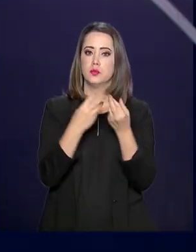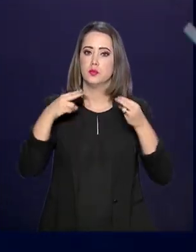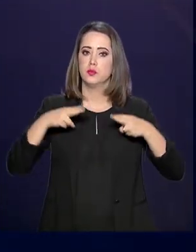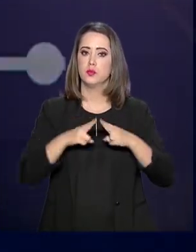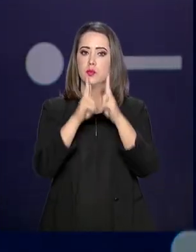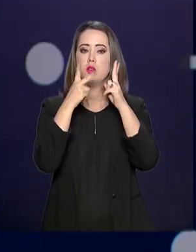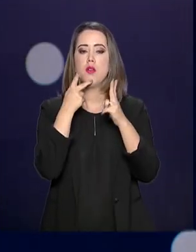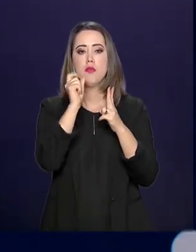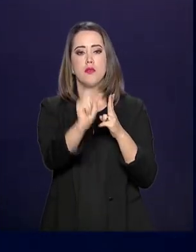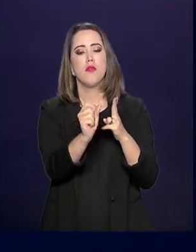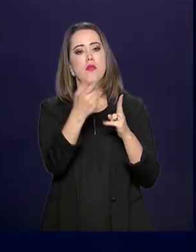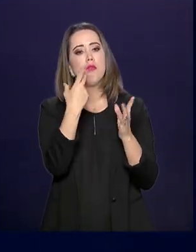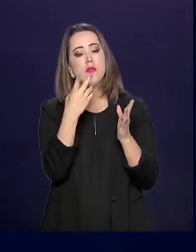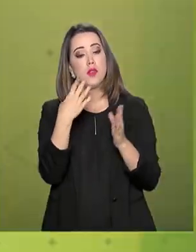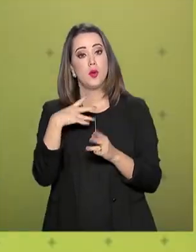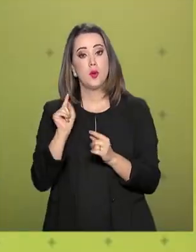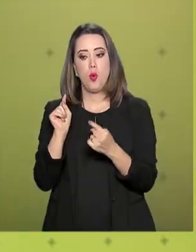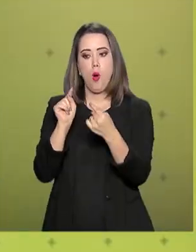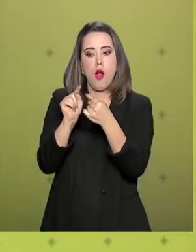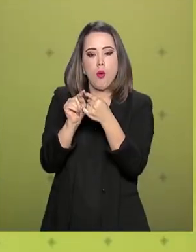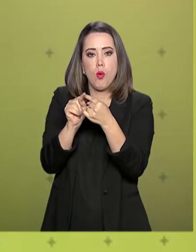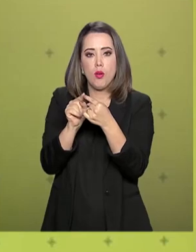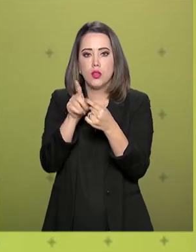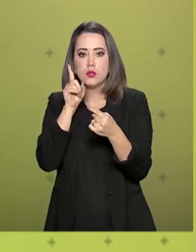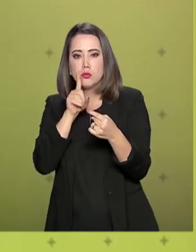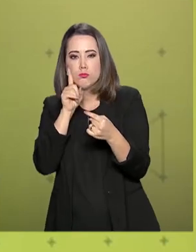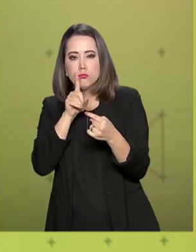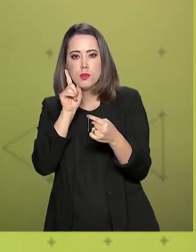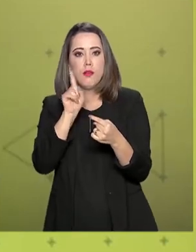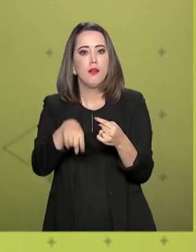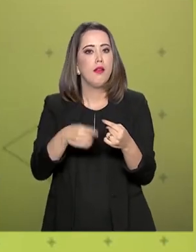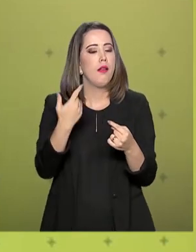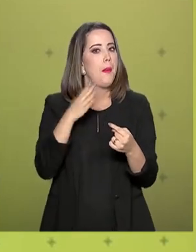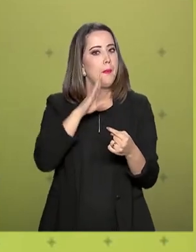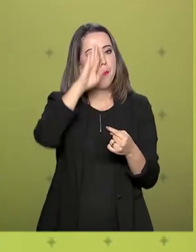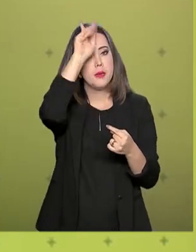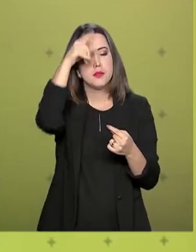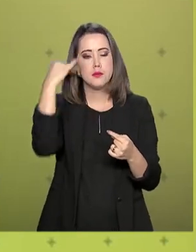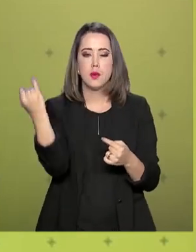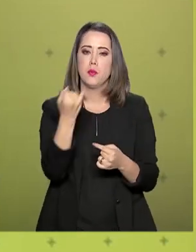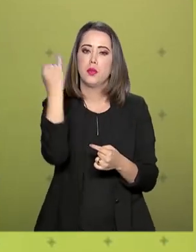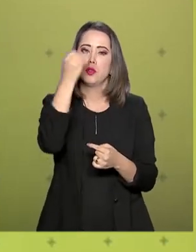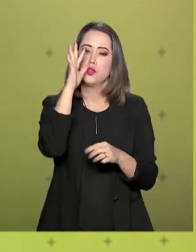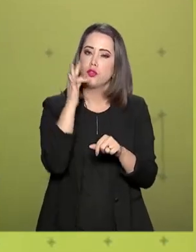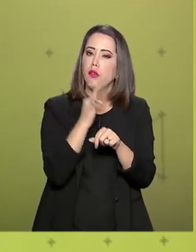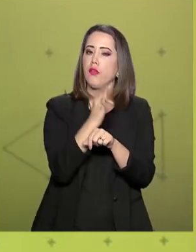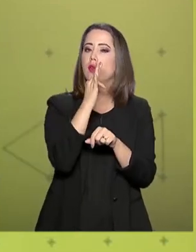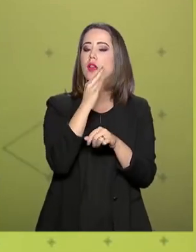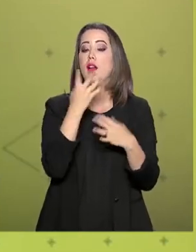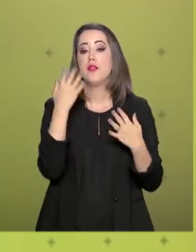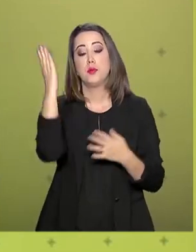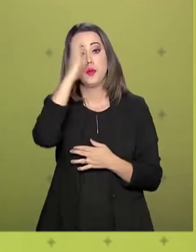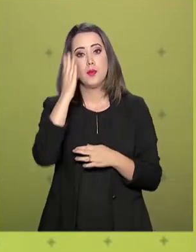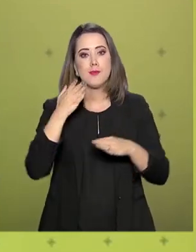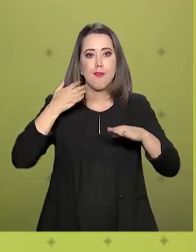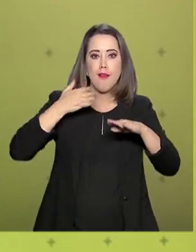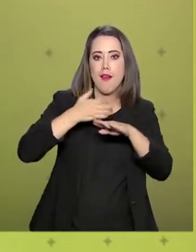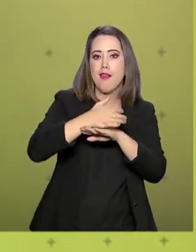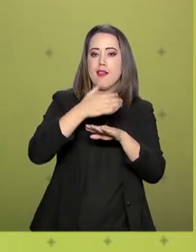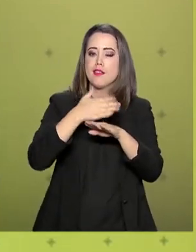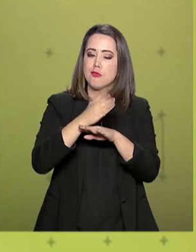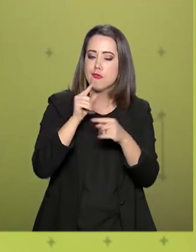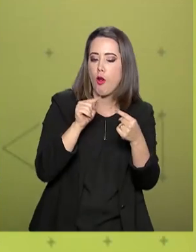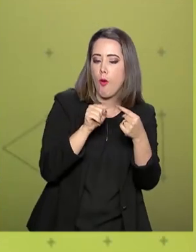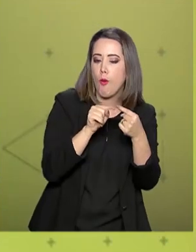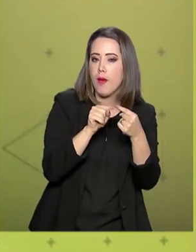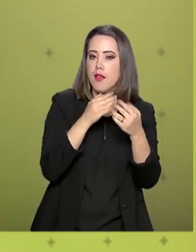da reunião em Paris, disse que a declaração dos Estados Unidos é a principal peça que faltava para que o Brasil possa iniciar o